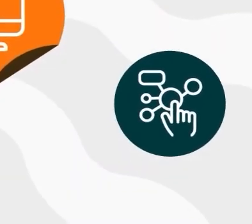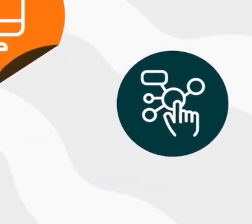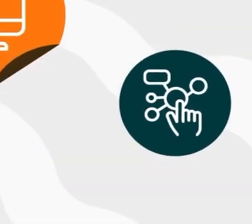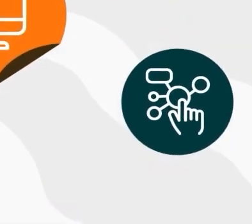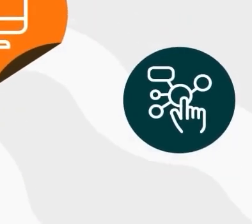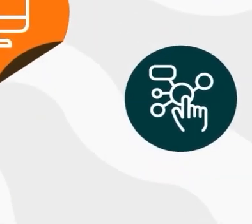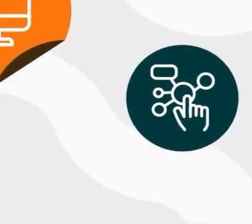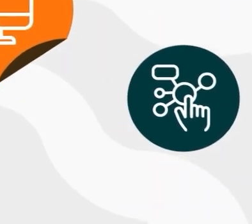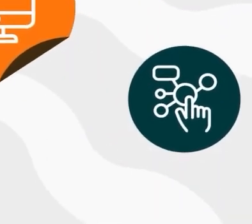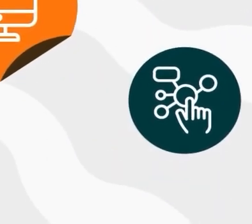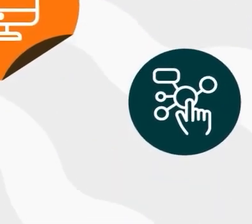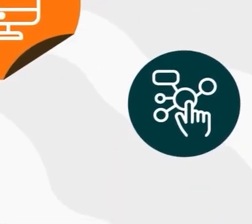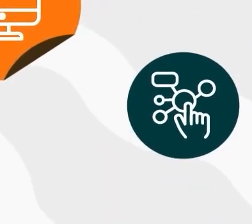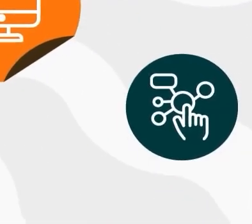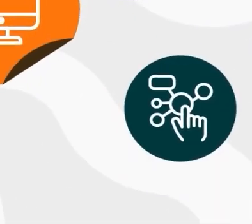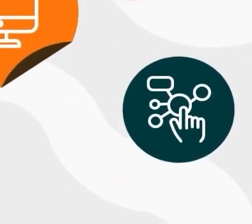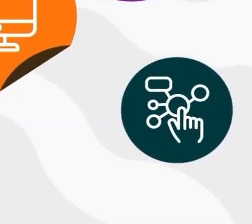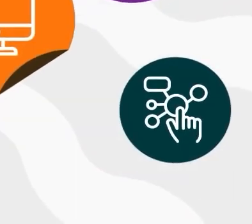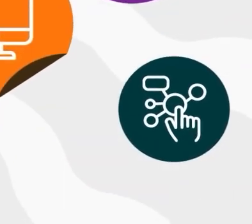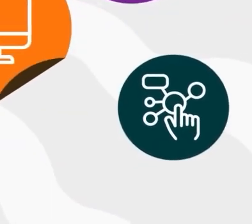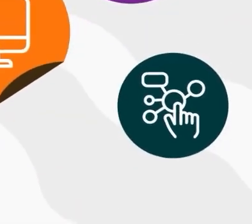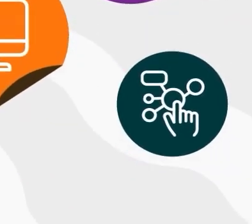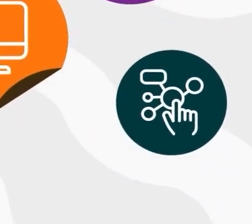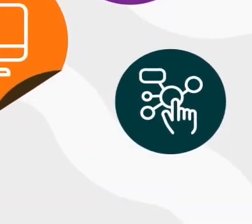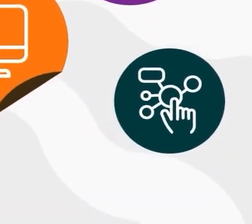né o pode ser melhorado a que pode ser melhorado a gente que pode melhorado